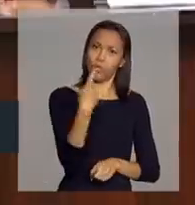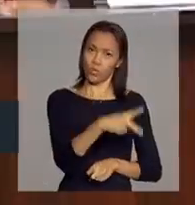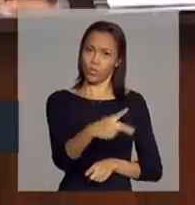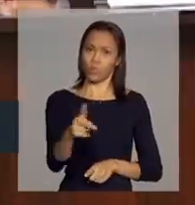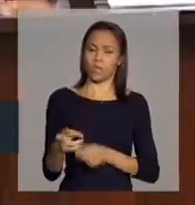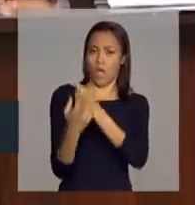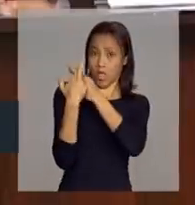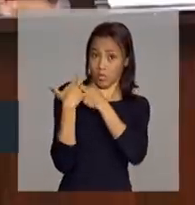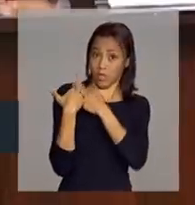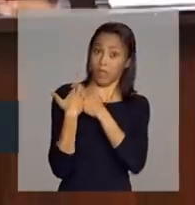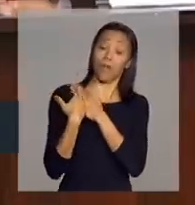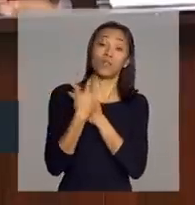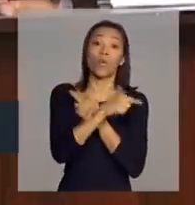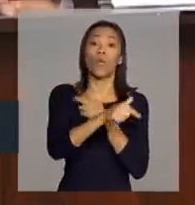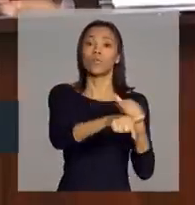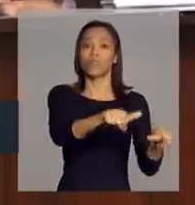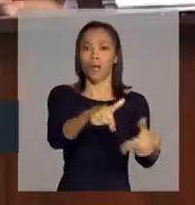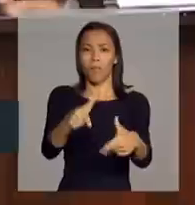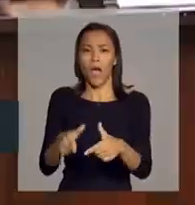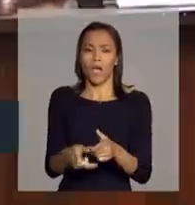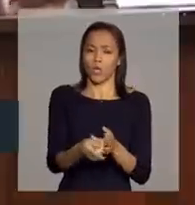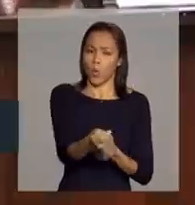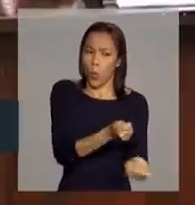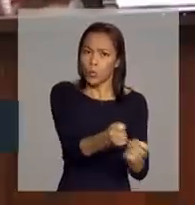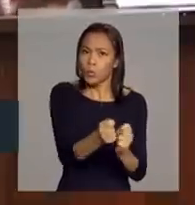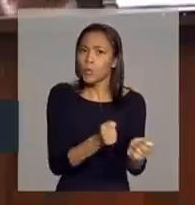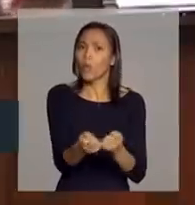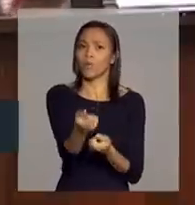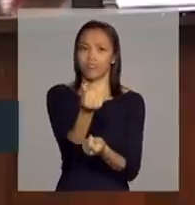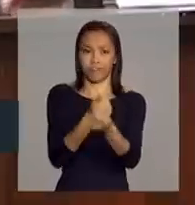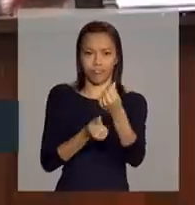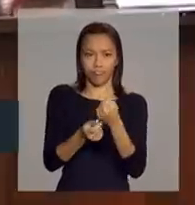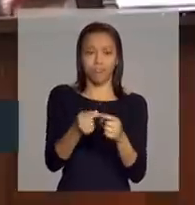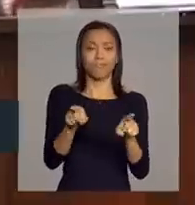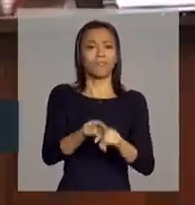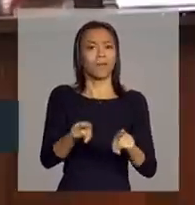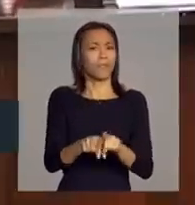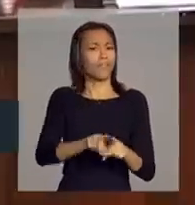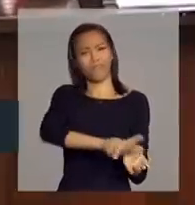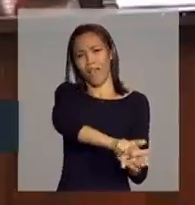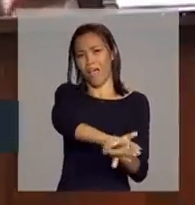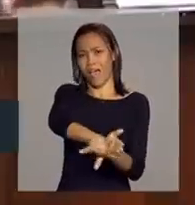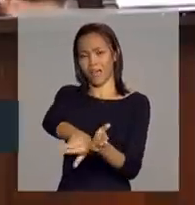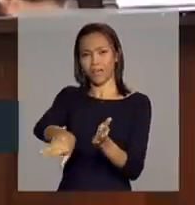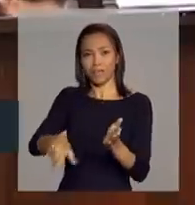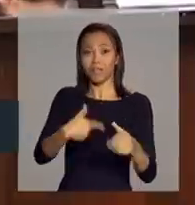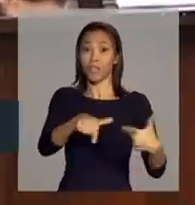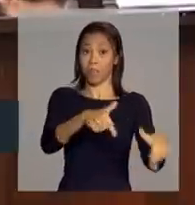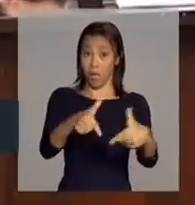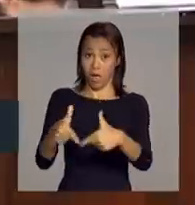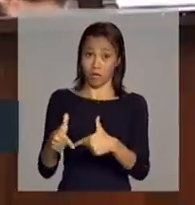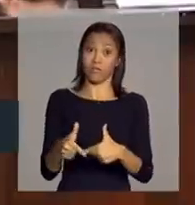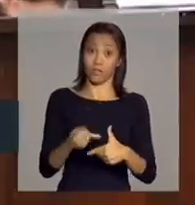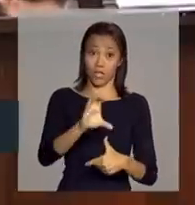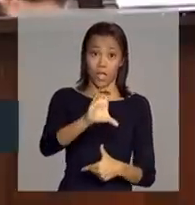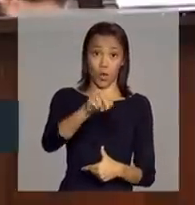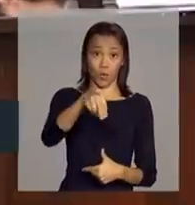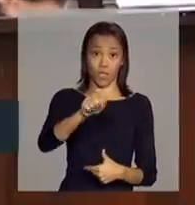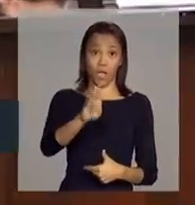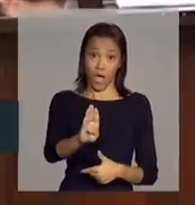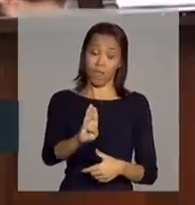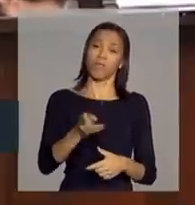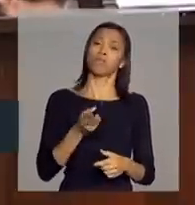regulação de mercado, de acompanhamento de safra, enfim, uma série de ações que a Conab realiza rotineiramente.